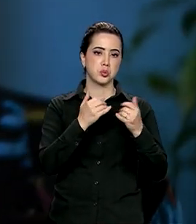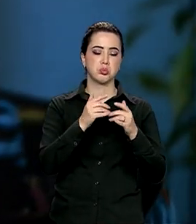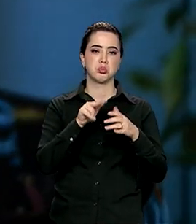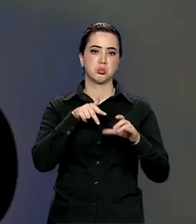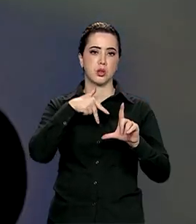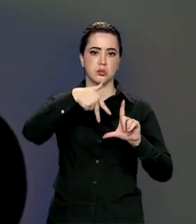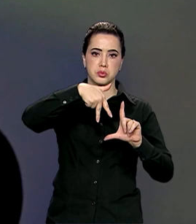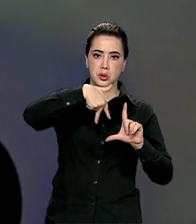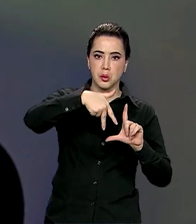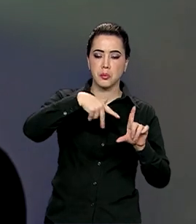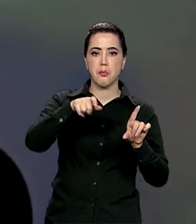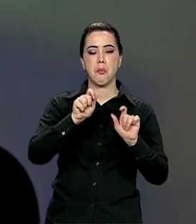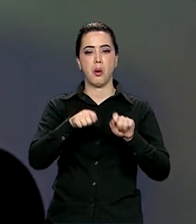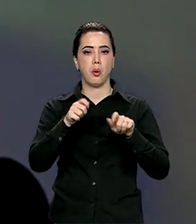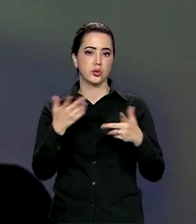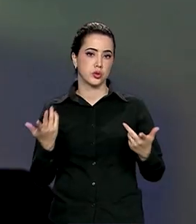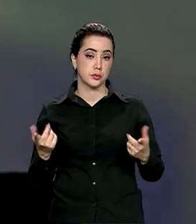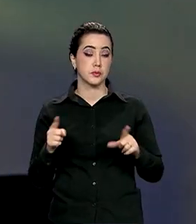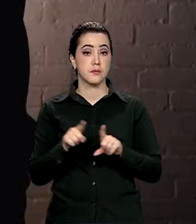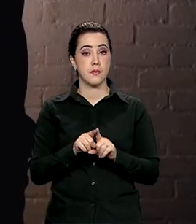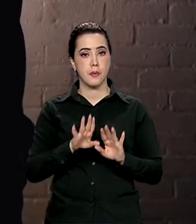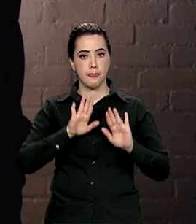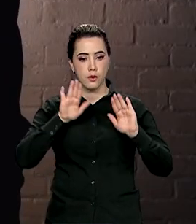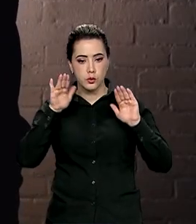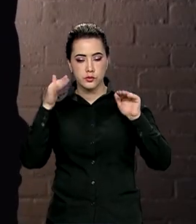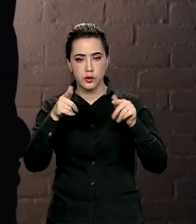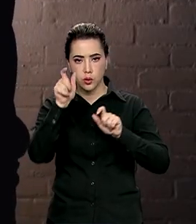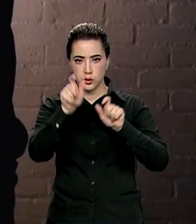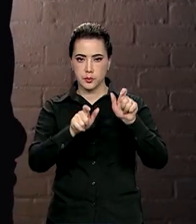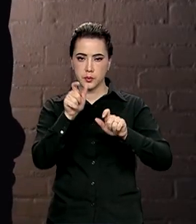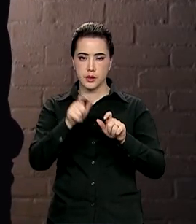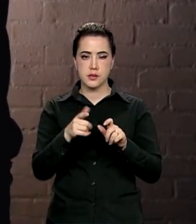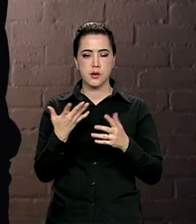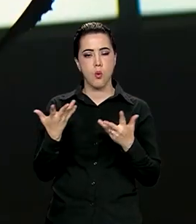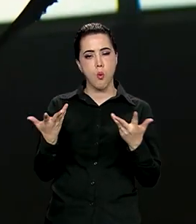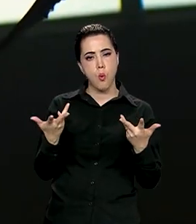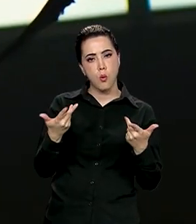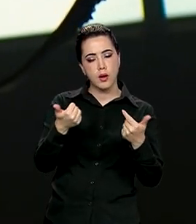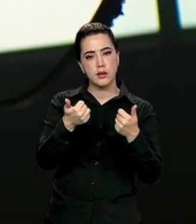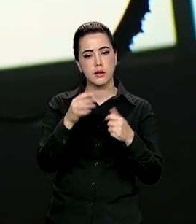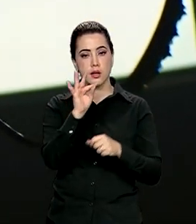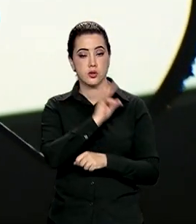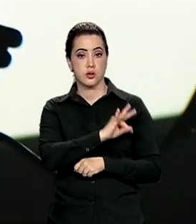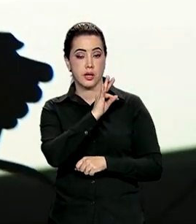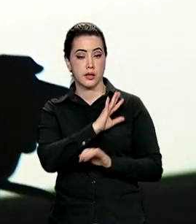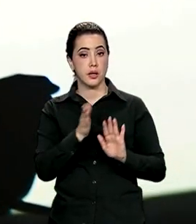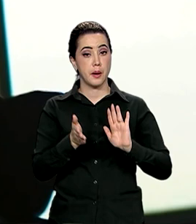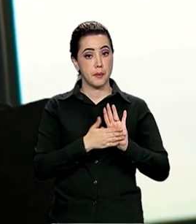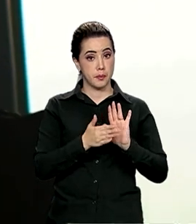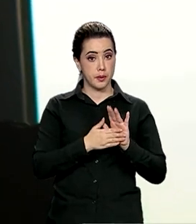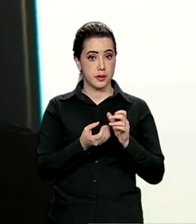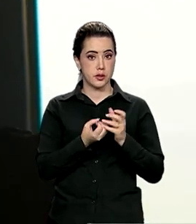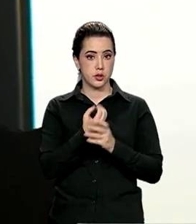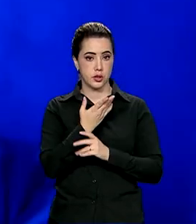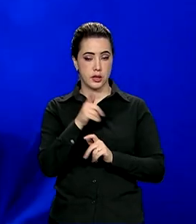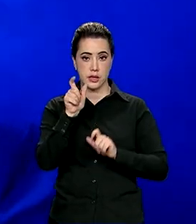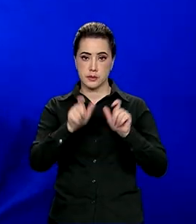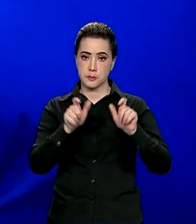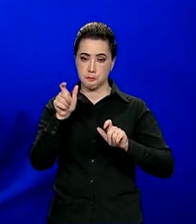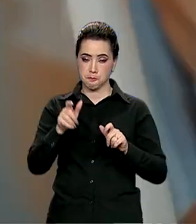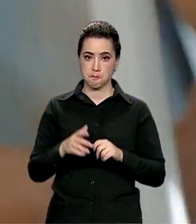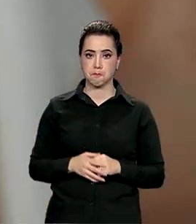julgados são a adequação ao público-alvo, a qualidade técnica do roteiro e a proposta de construção dos personagens.